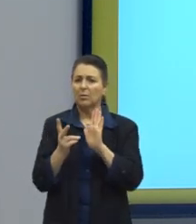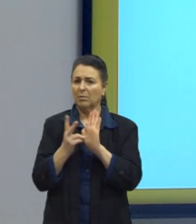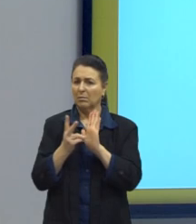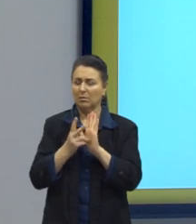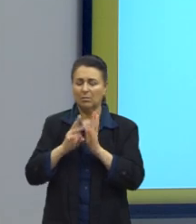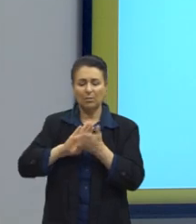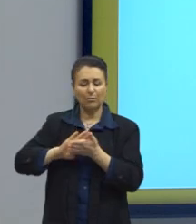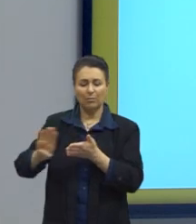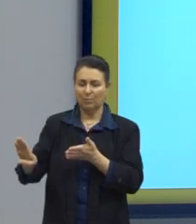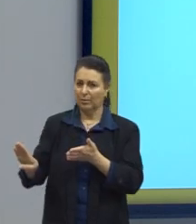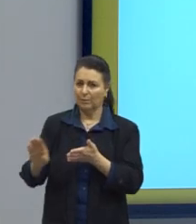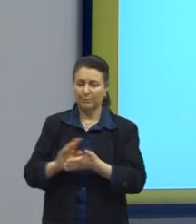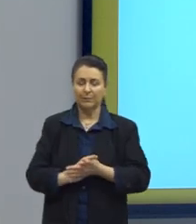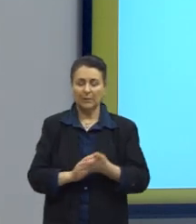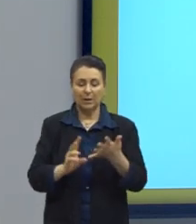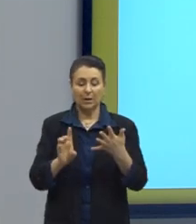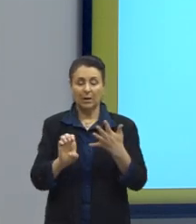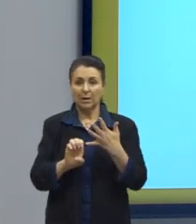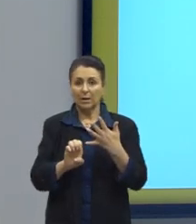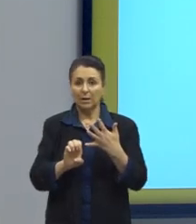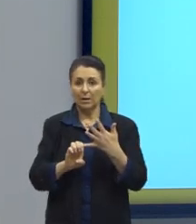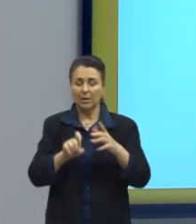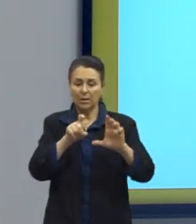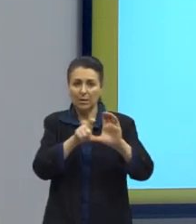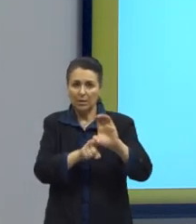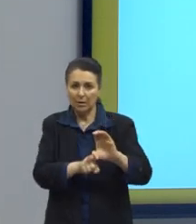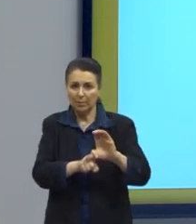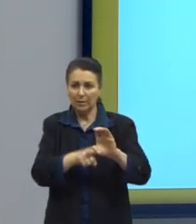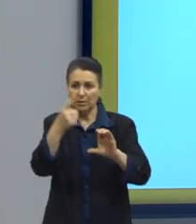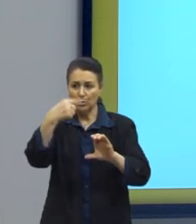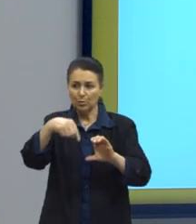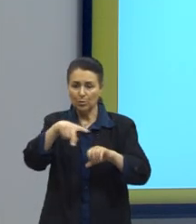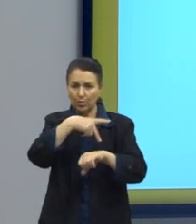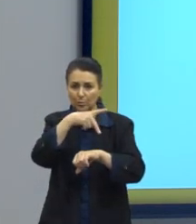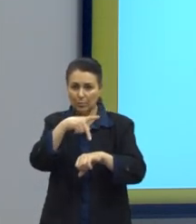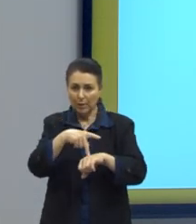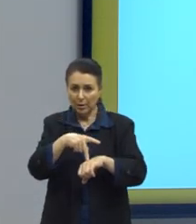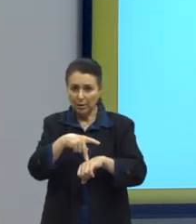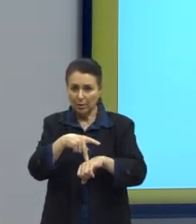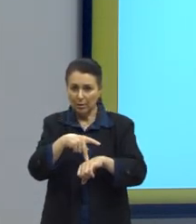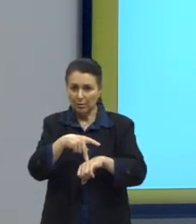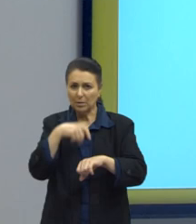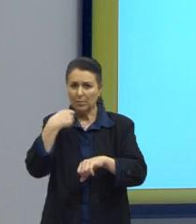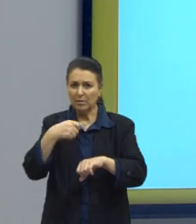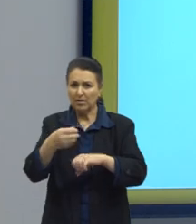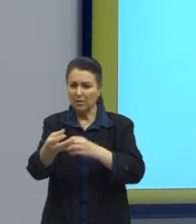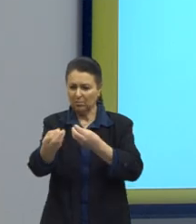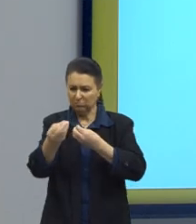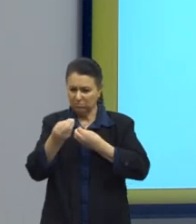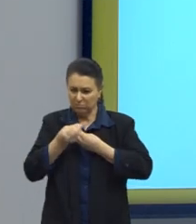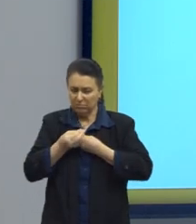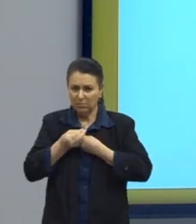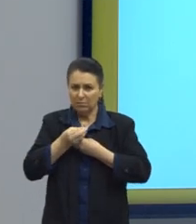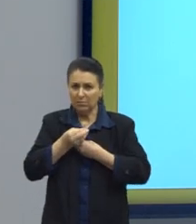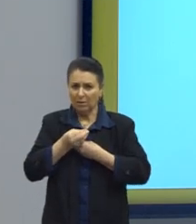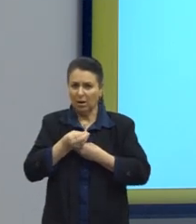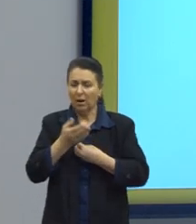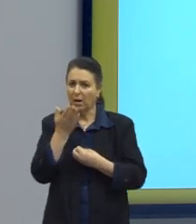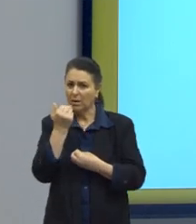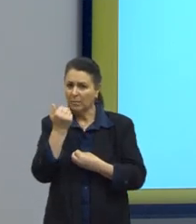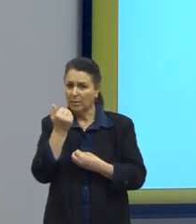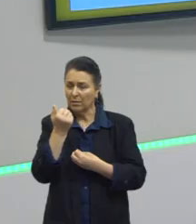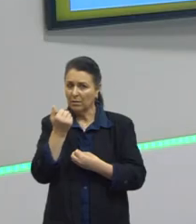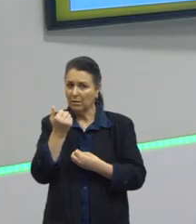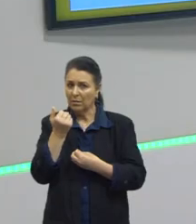completamente dizimados. E, dependência externa do suprimento de alimentos? Não chega a ser, né, externa, a gente viu que é o